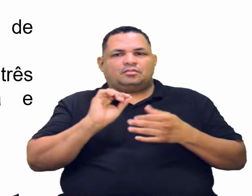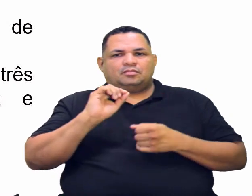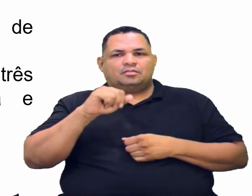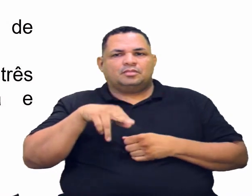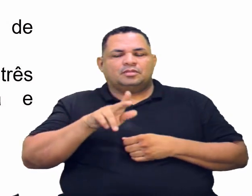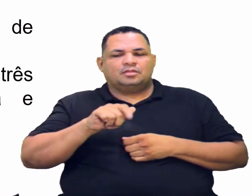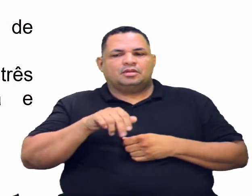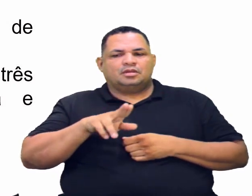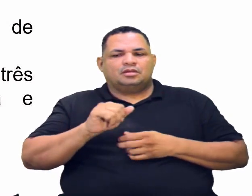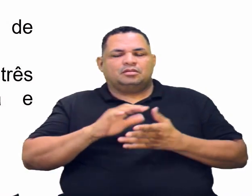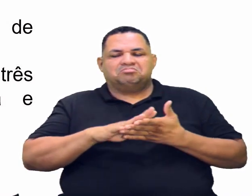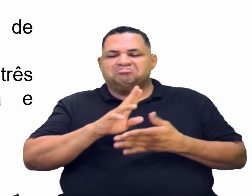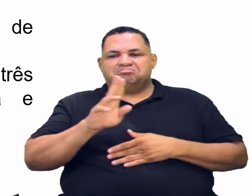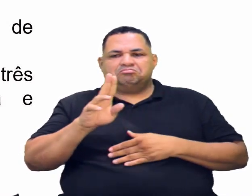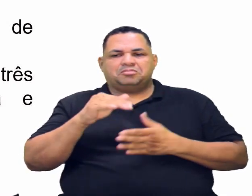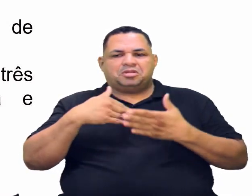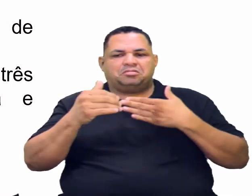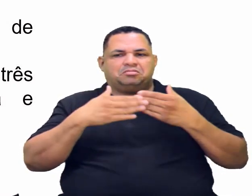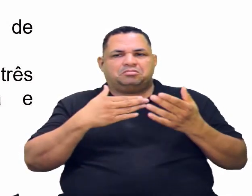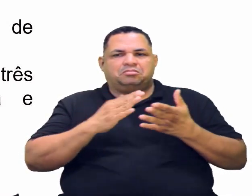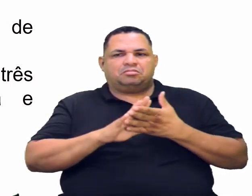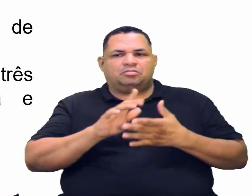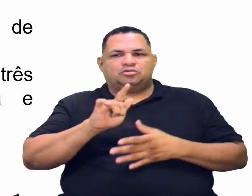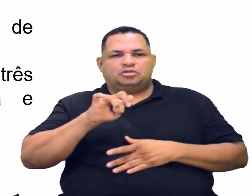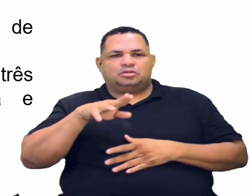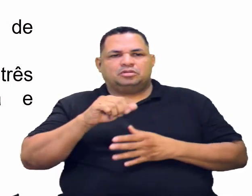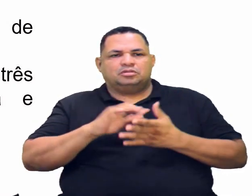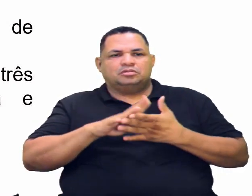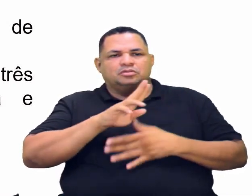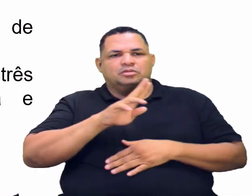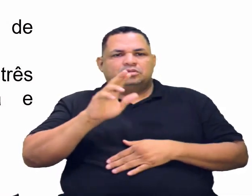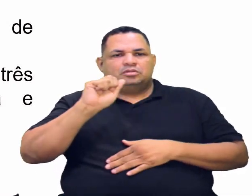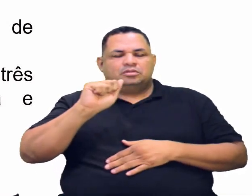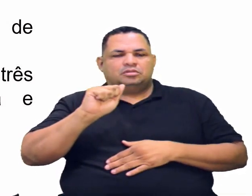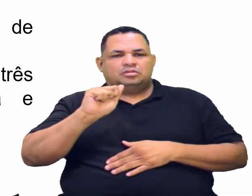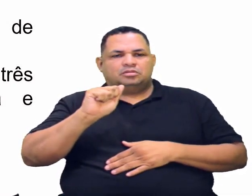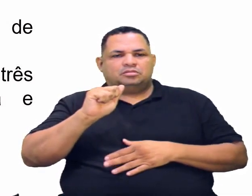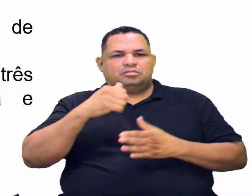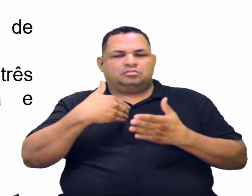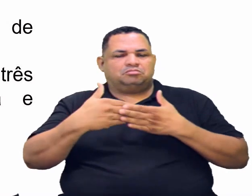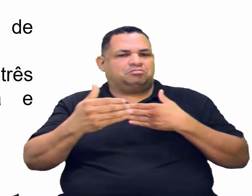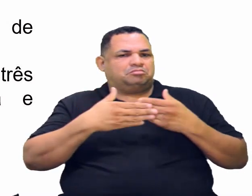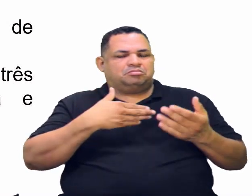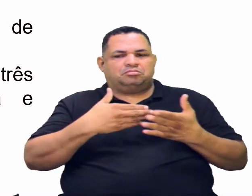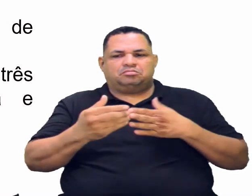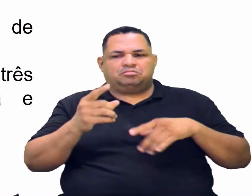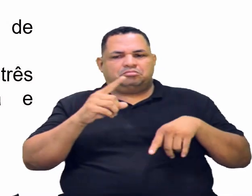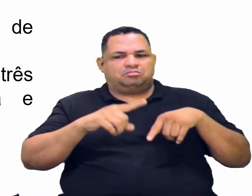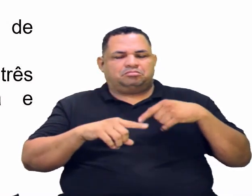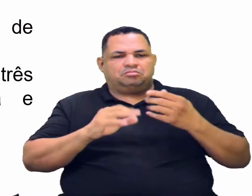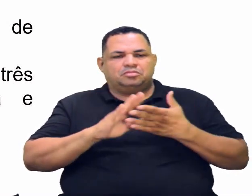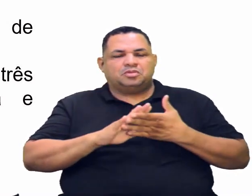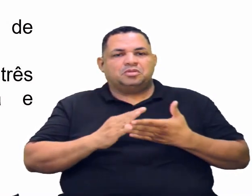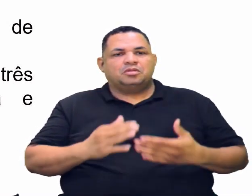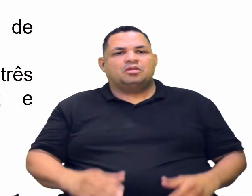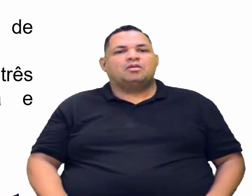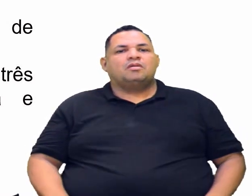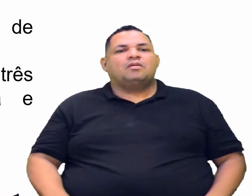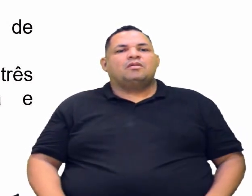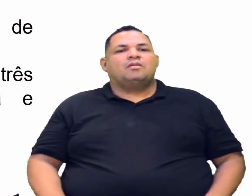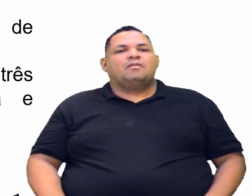gente? Alqueno, alceno são nomenclaturas. Genérico, denominado o A, ele tá falando aqui que pode ser qualquer alceno,